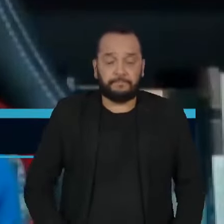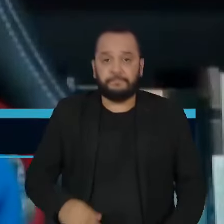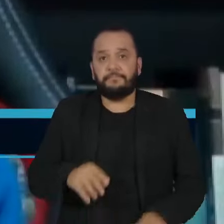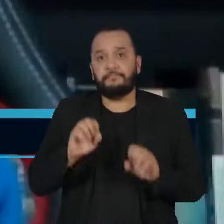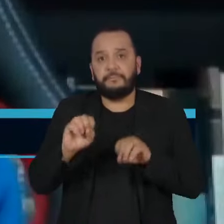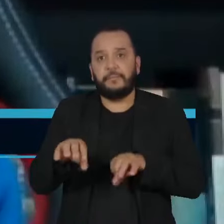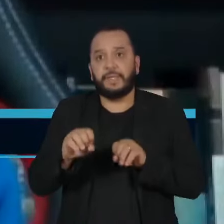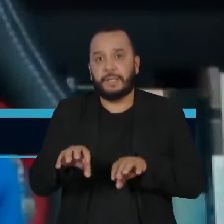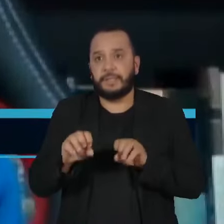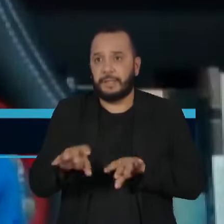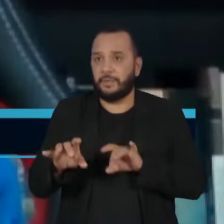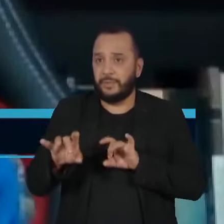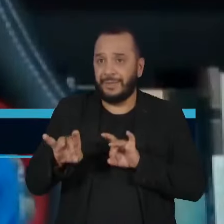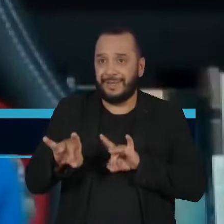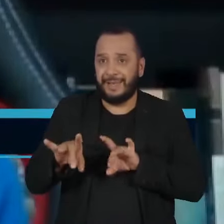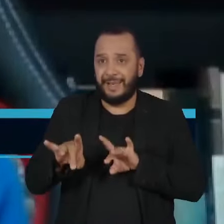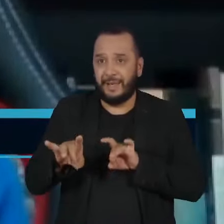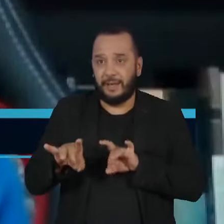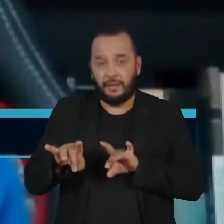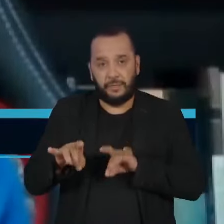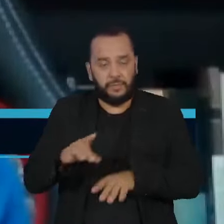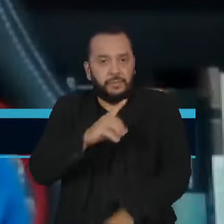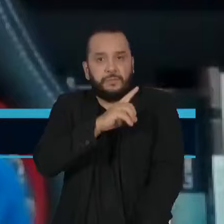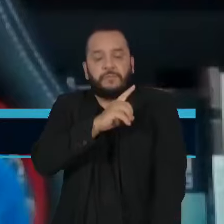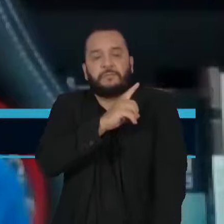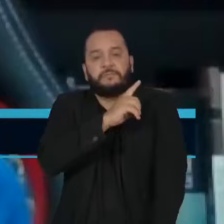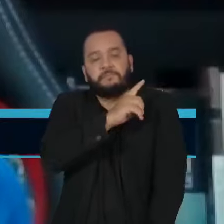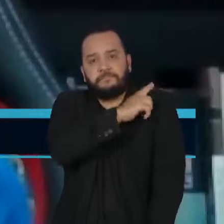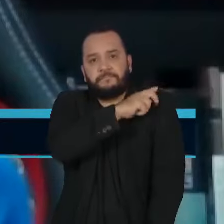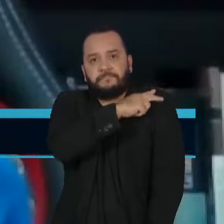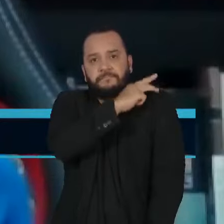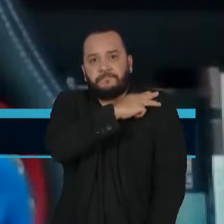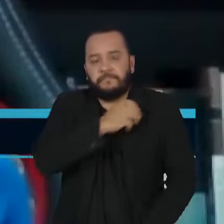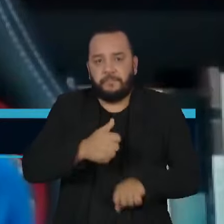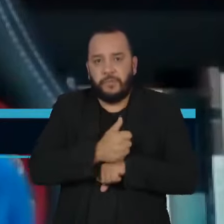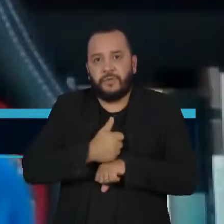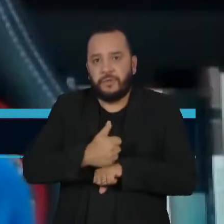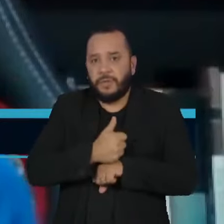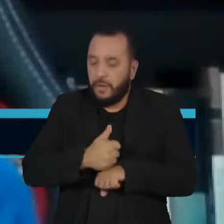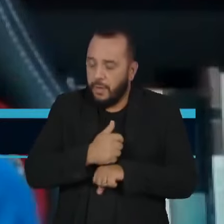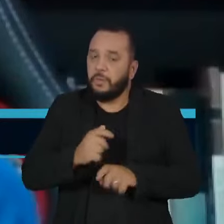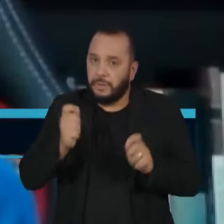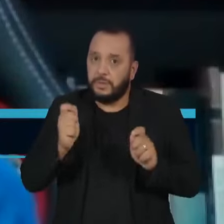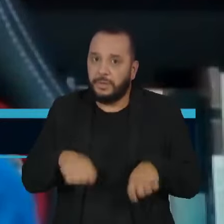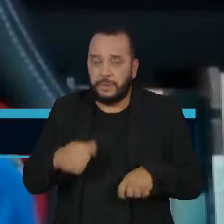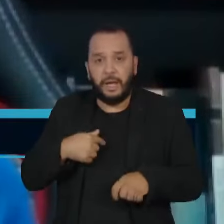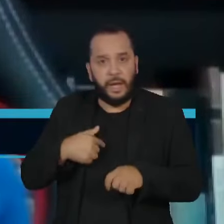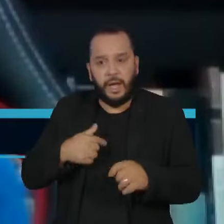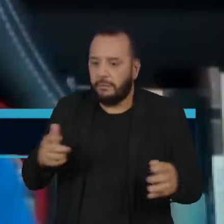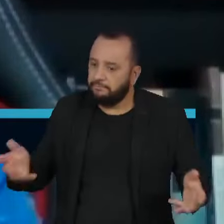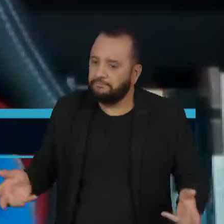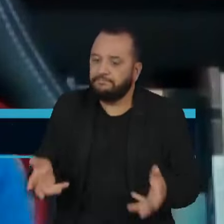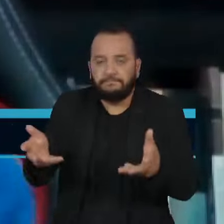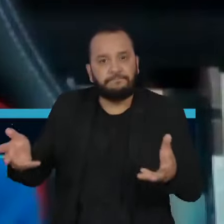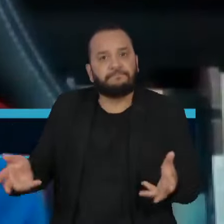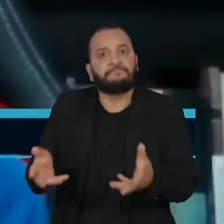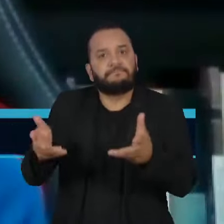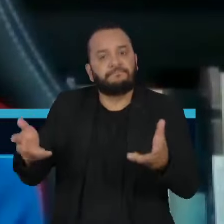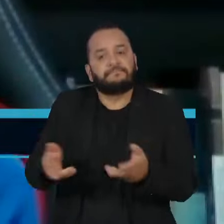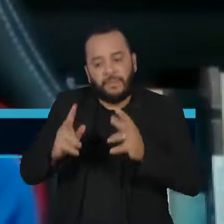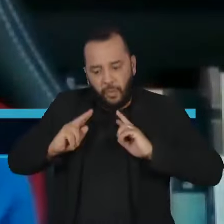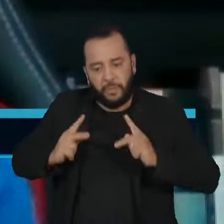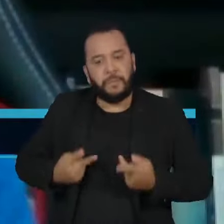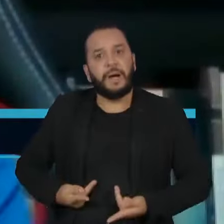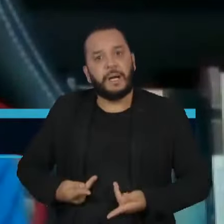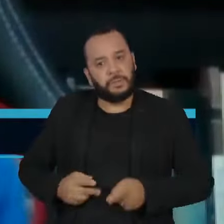profissional, em primeiro lugar porque isso aumenta o capital humano. Em tempos de inteligência